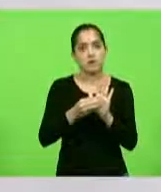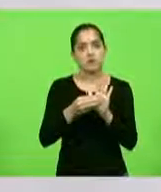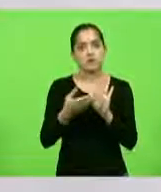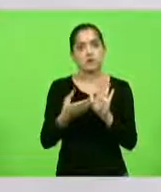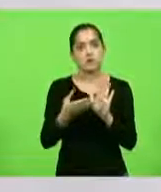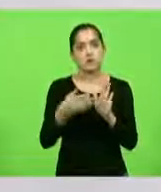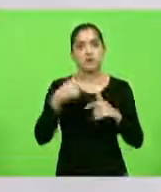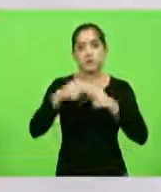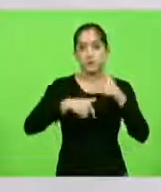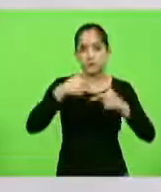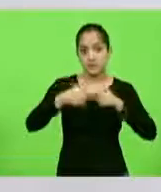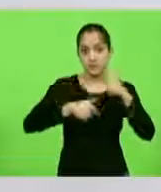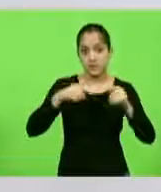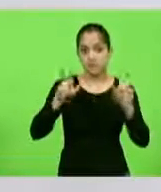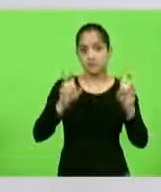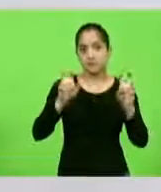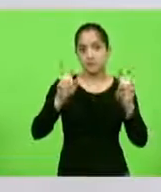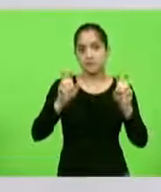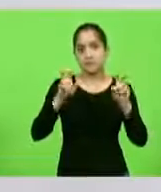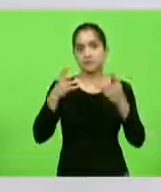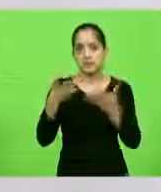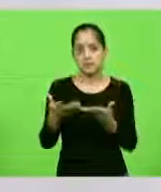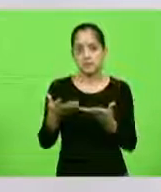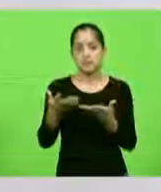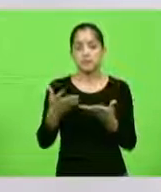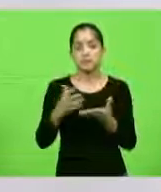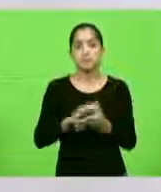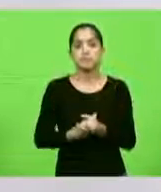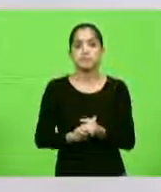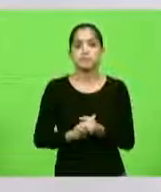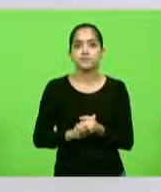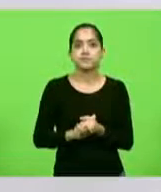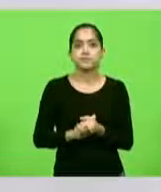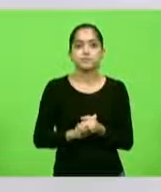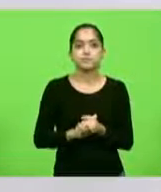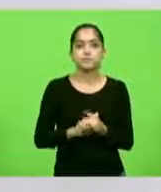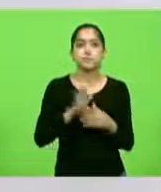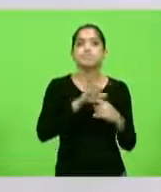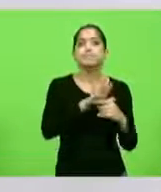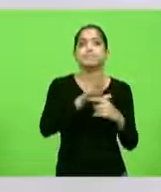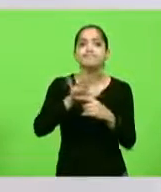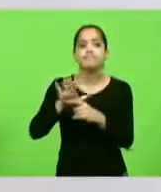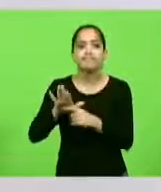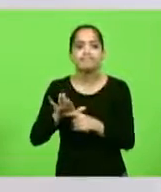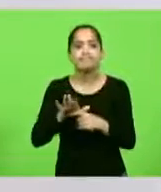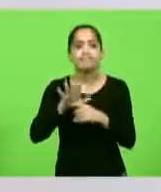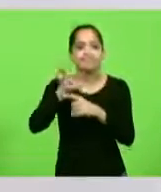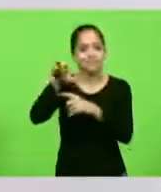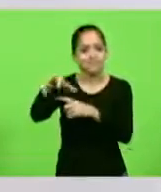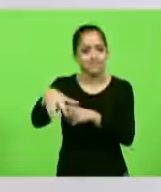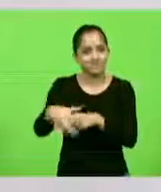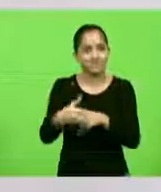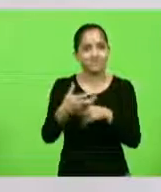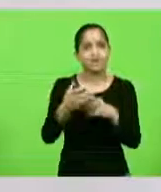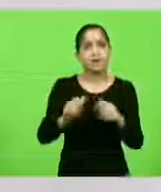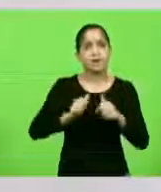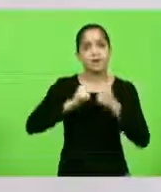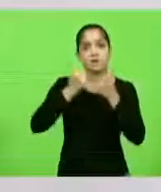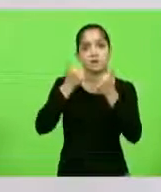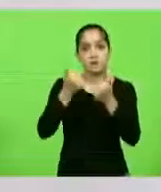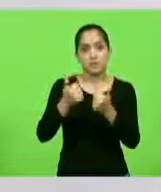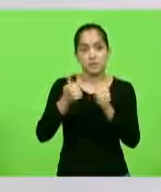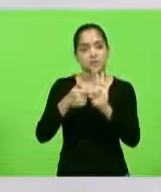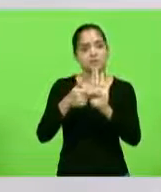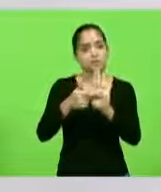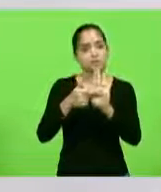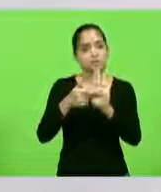seriedade nessa pauta, para que abraçamos essa luta, para que possamos desassorear a barra do Camacho, e que ela sirva de um case de